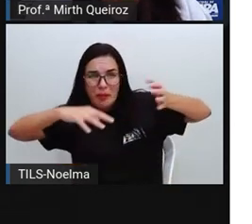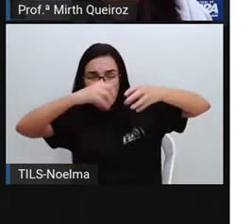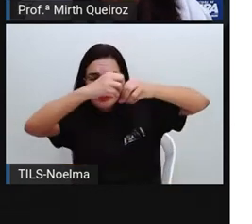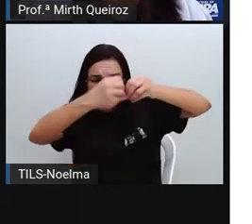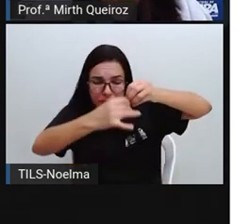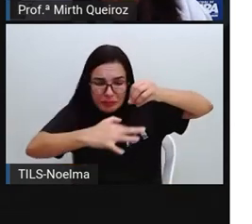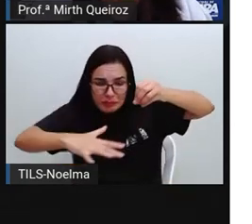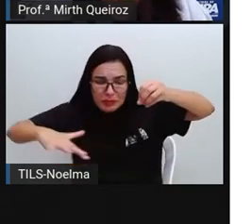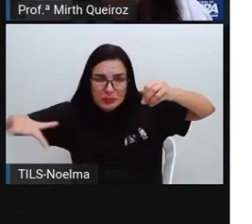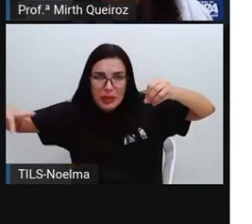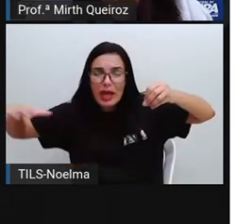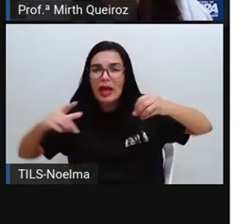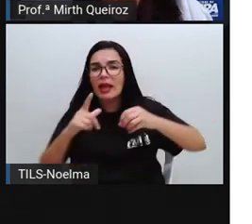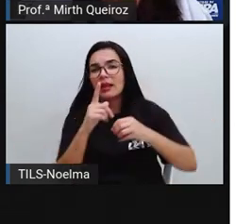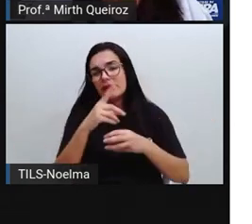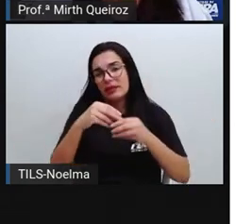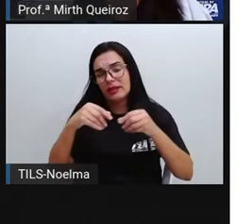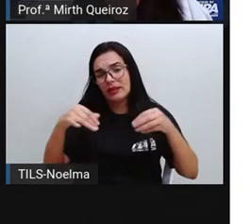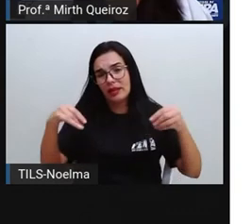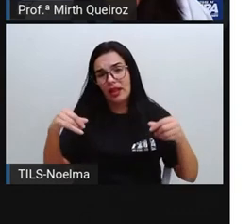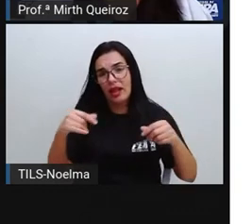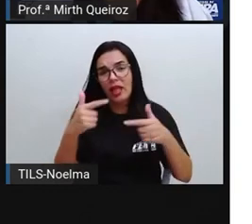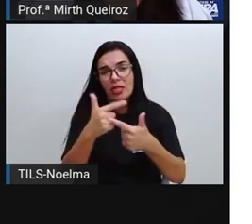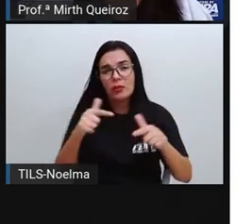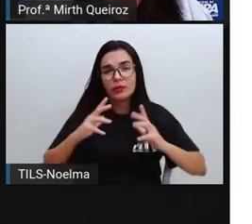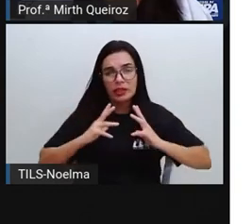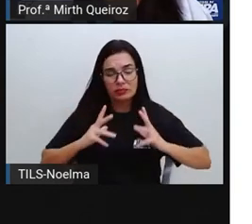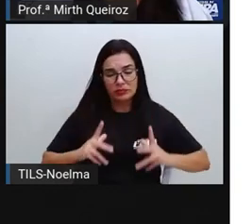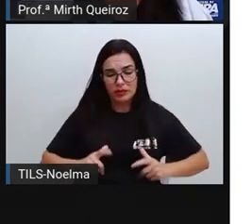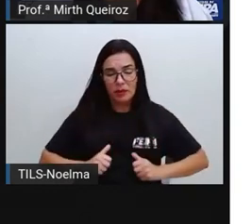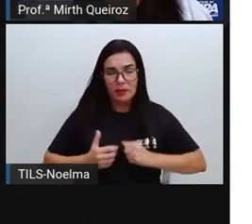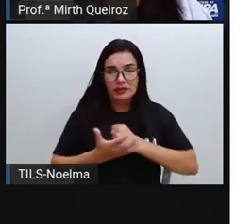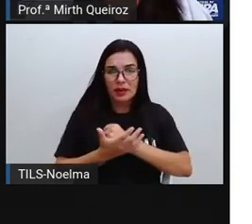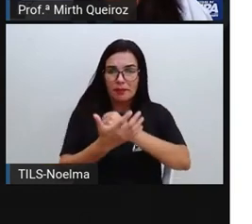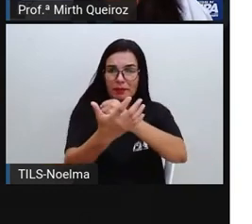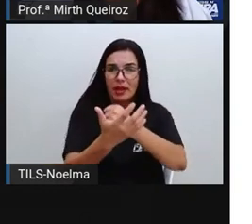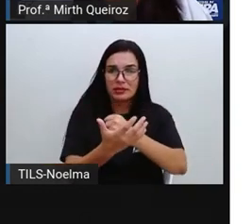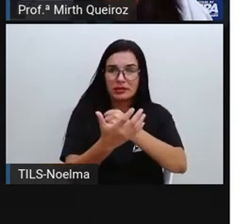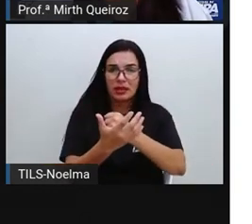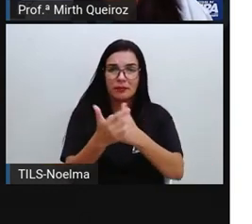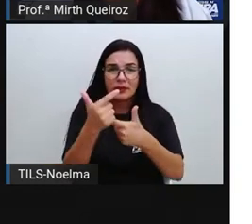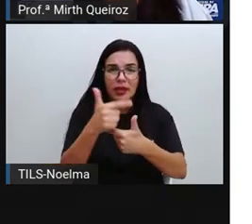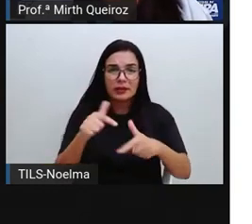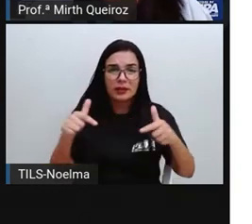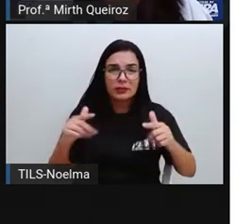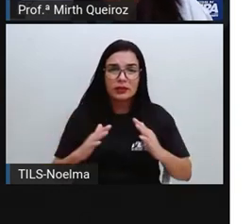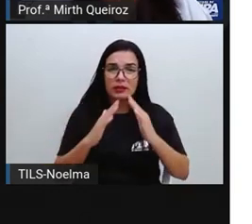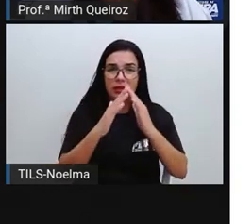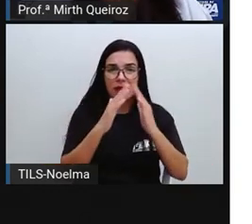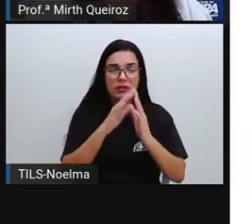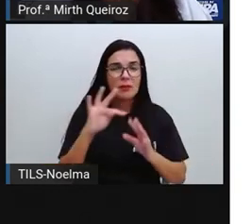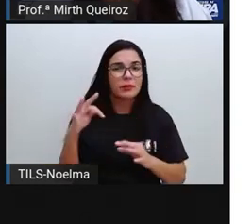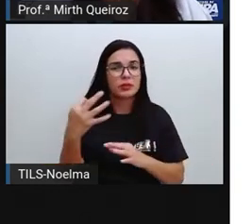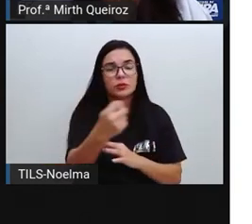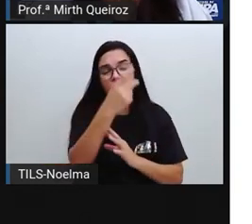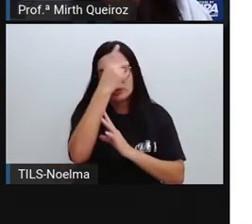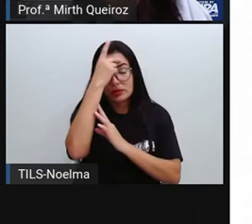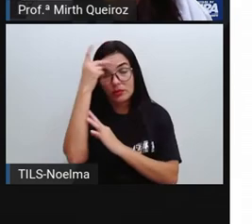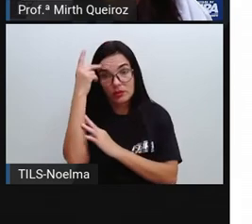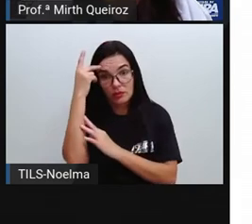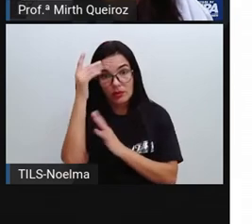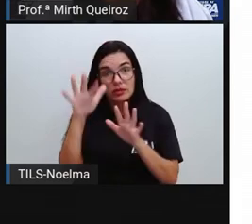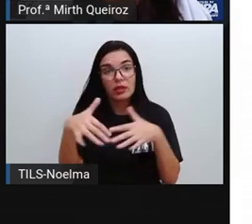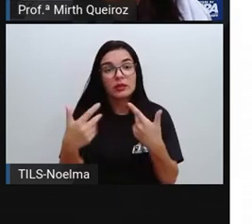saneamento básico. Qual é a missão? Propor medidas para solucionar o problema das moradias nessas